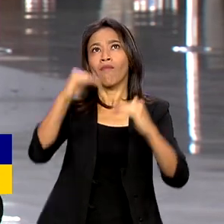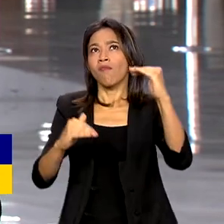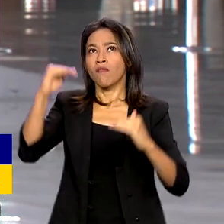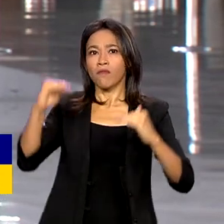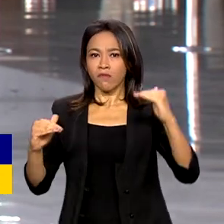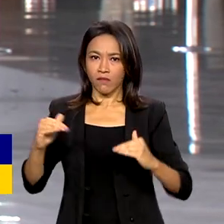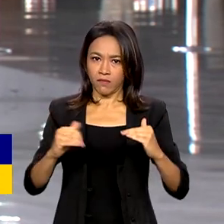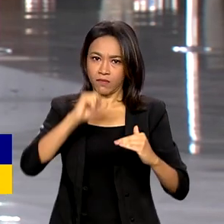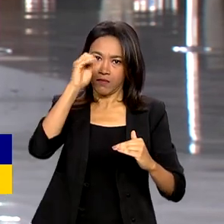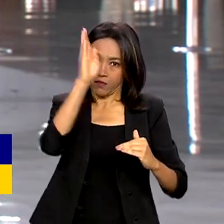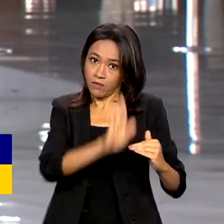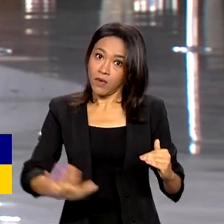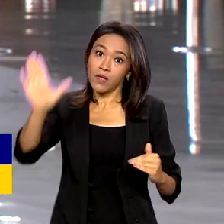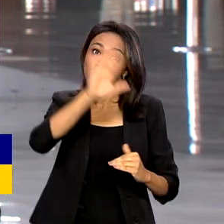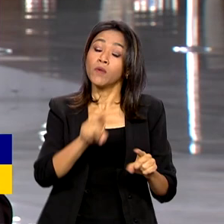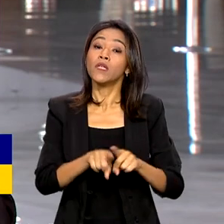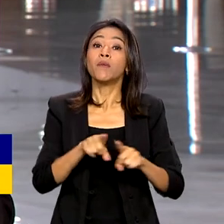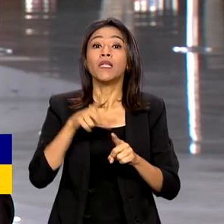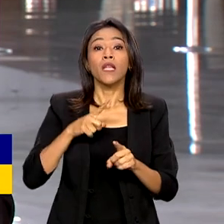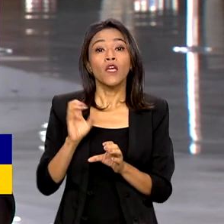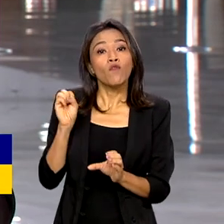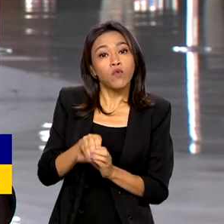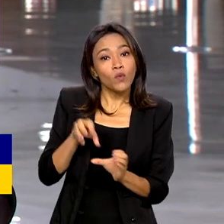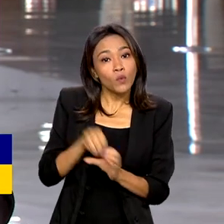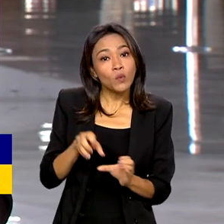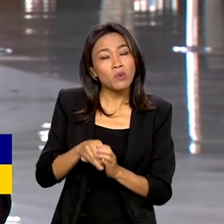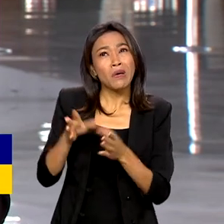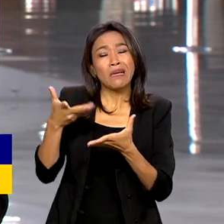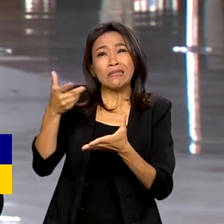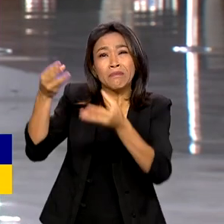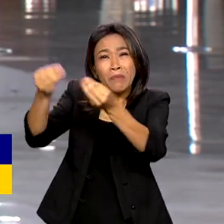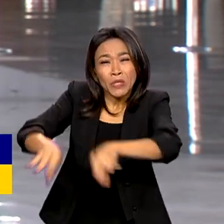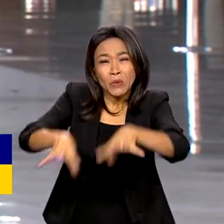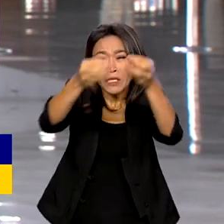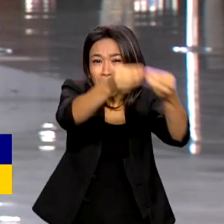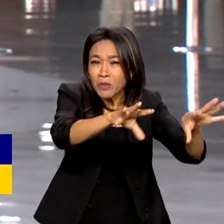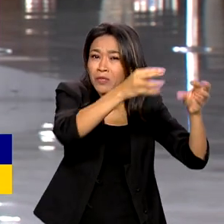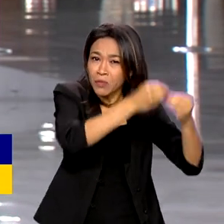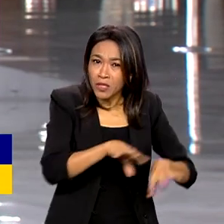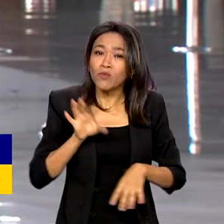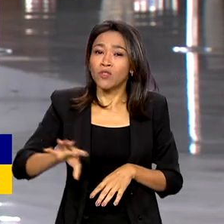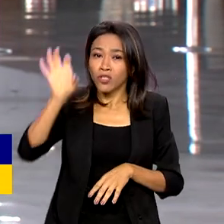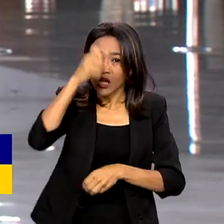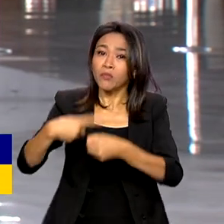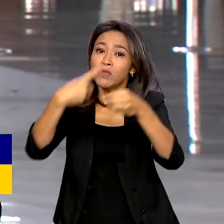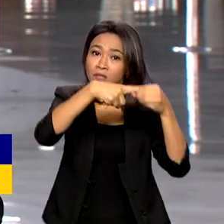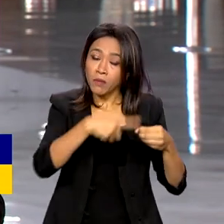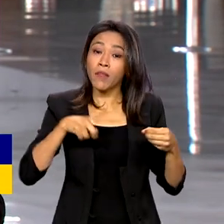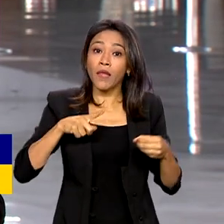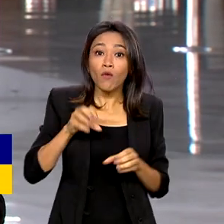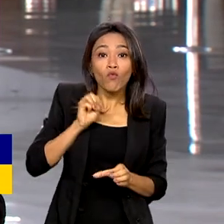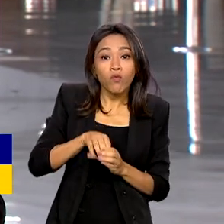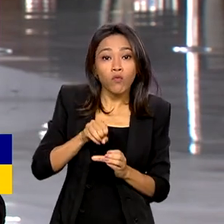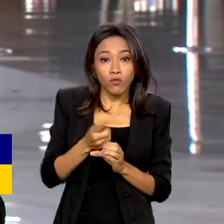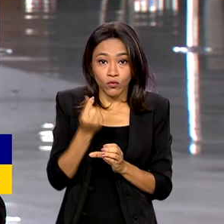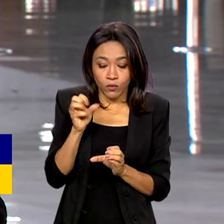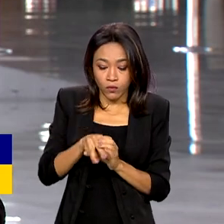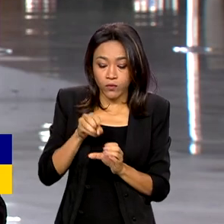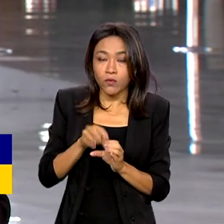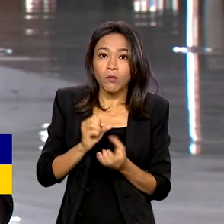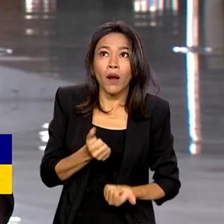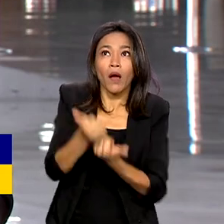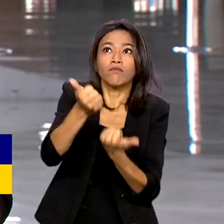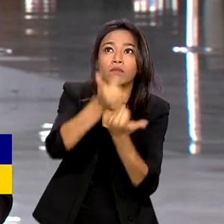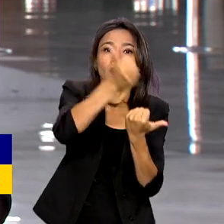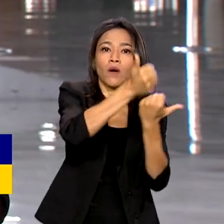fundos para compensar as perdas de estados e municípios, né, devido às alterações também fundos, né, para o combate à pobreza e